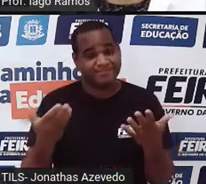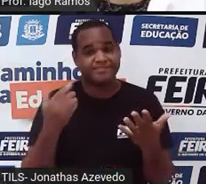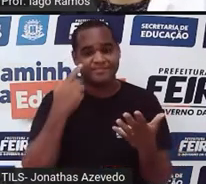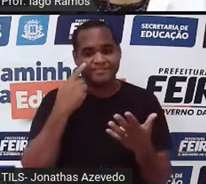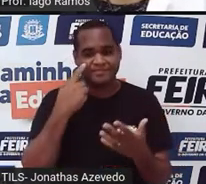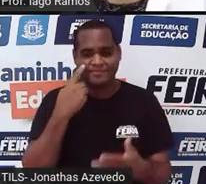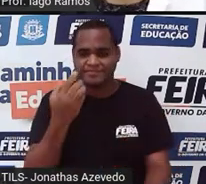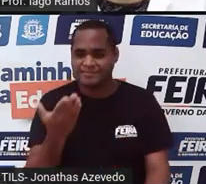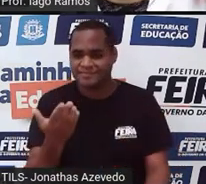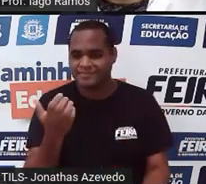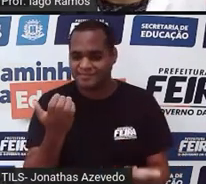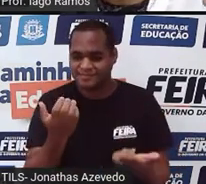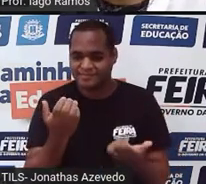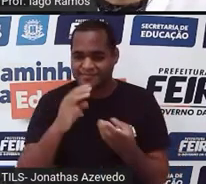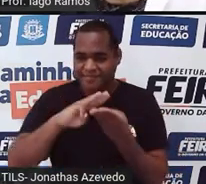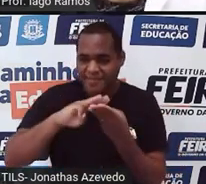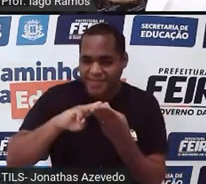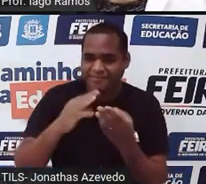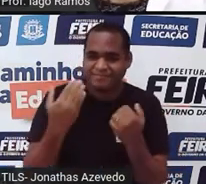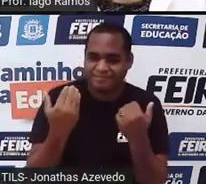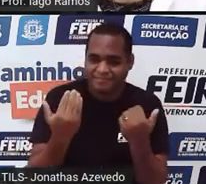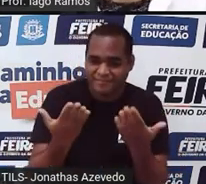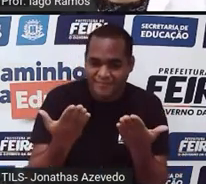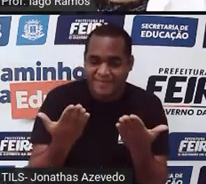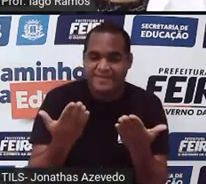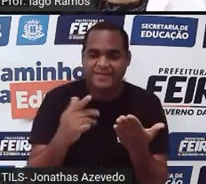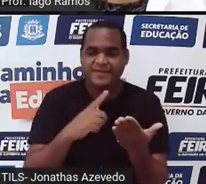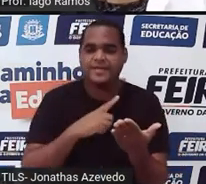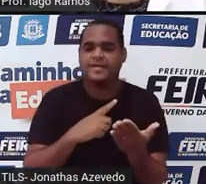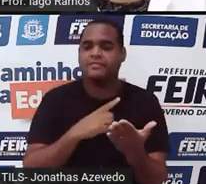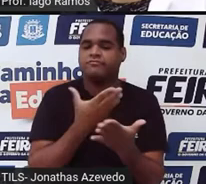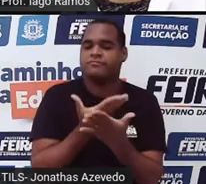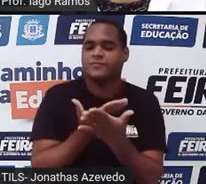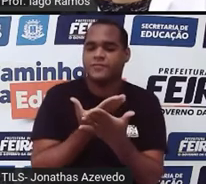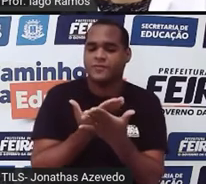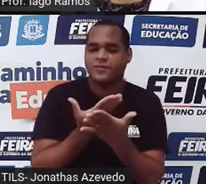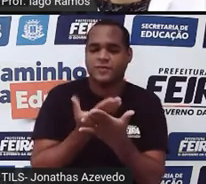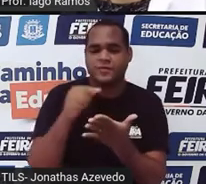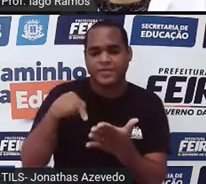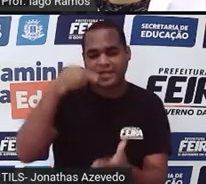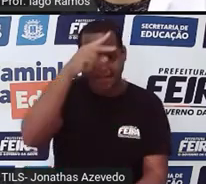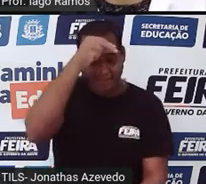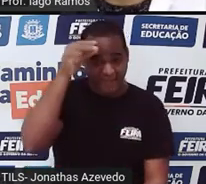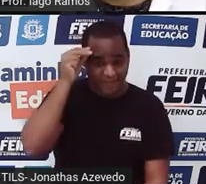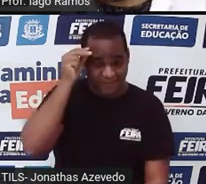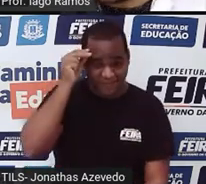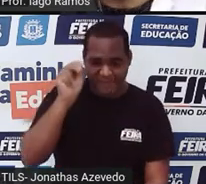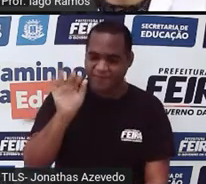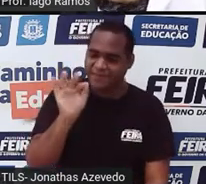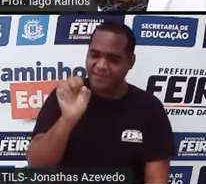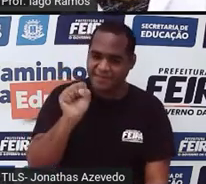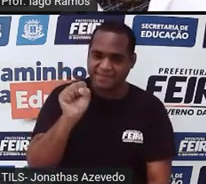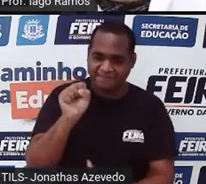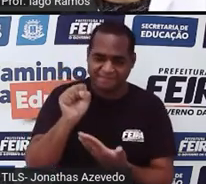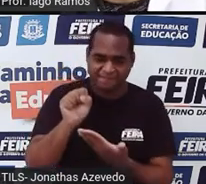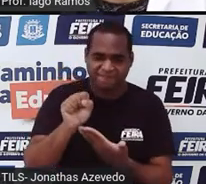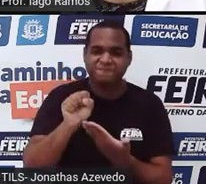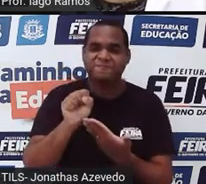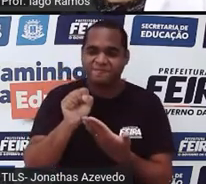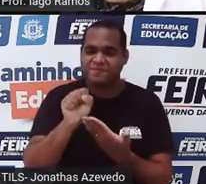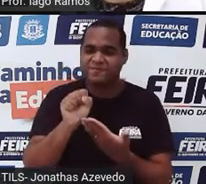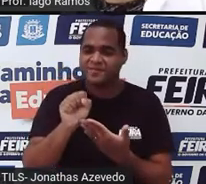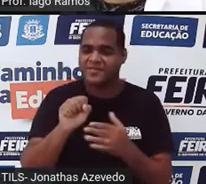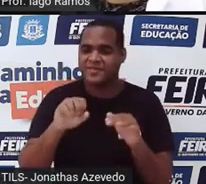a aula de matemática para você que é estudante da Rede Municipal de Educação de Feliz Santana, das